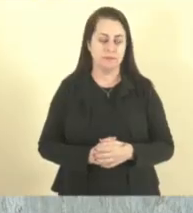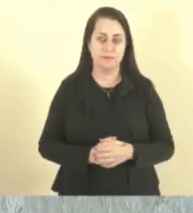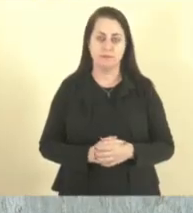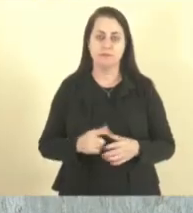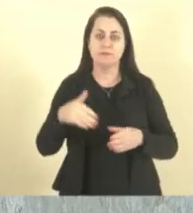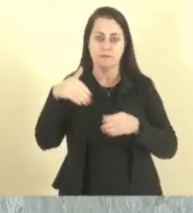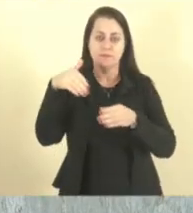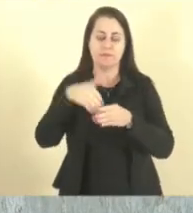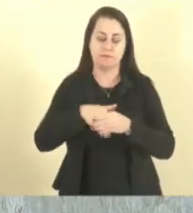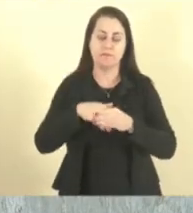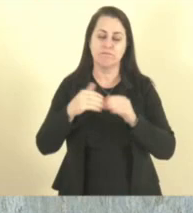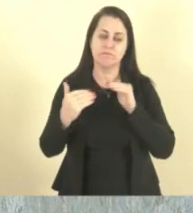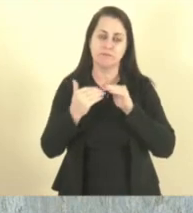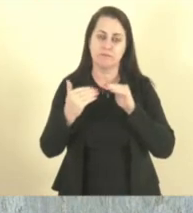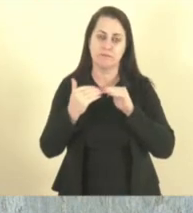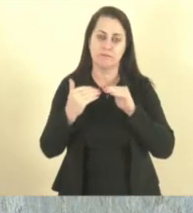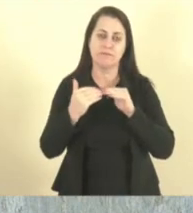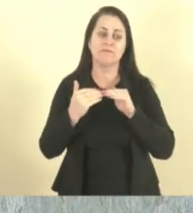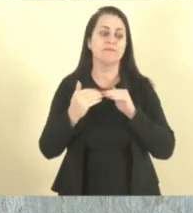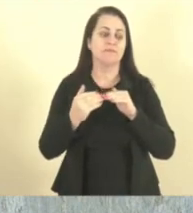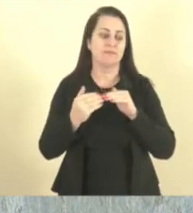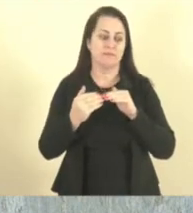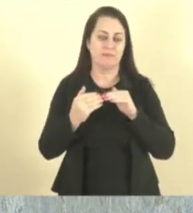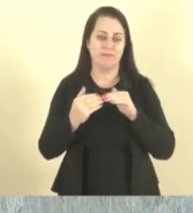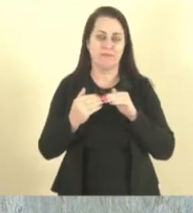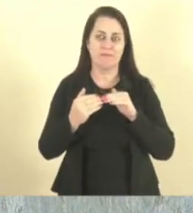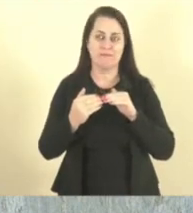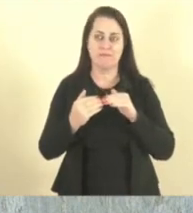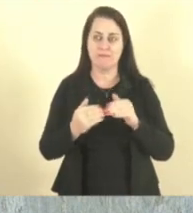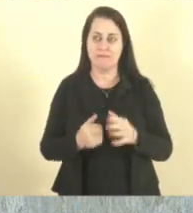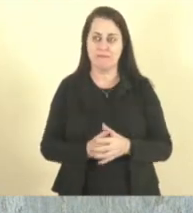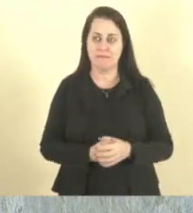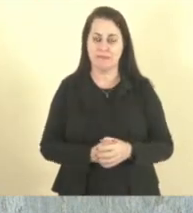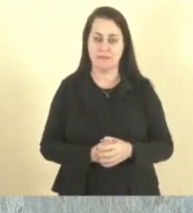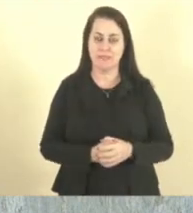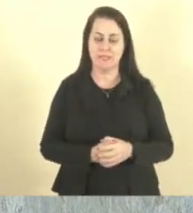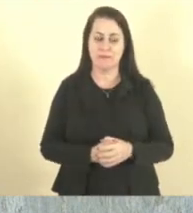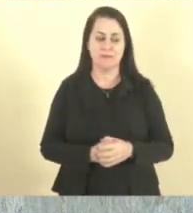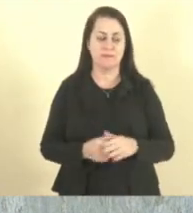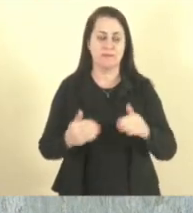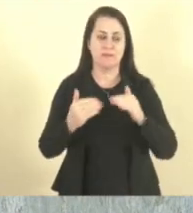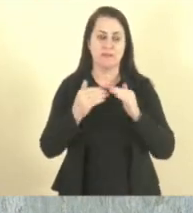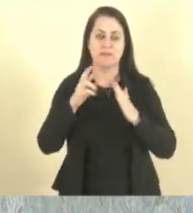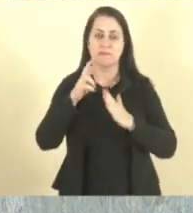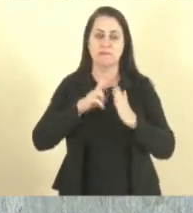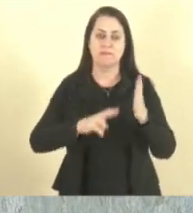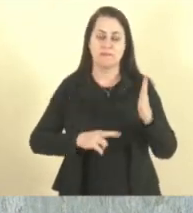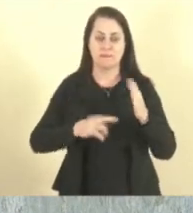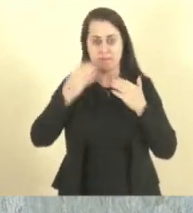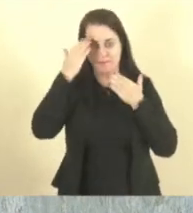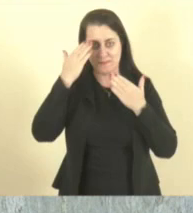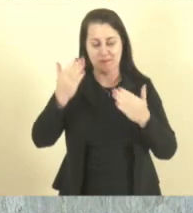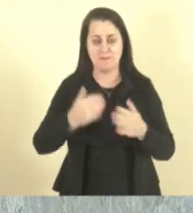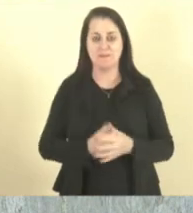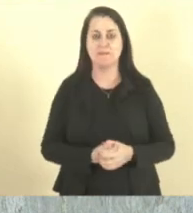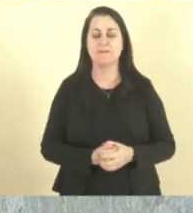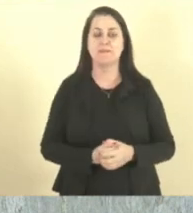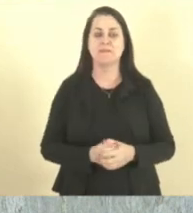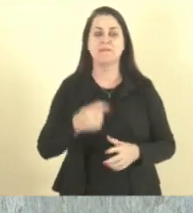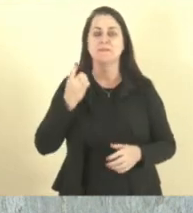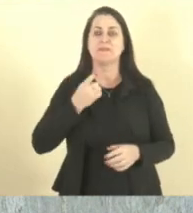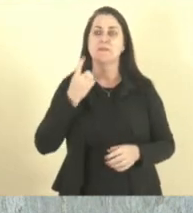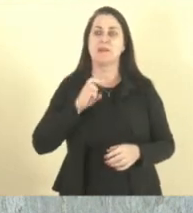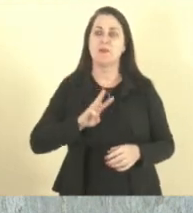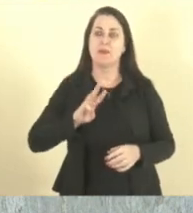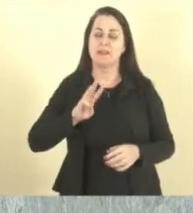Eu voto pela constitucionalidade... Começando com ele aqui. Com relator. Eu voto com relator, muito obrigada. Com relator, deputado Coronel